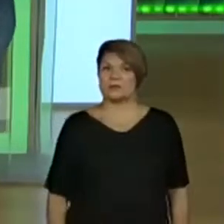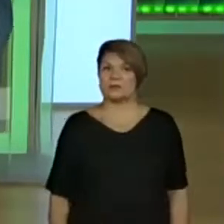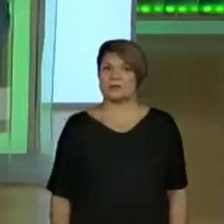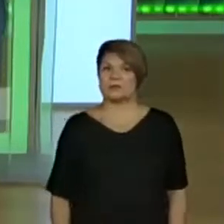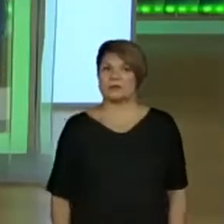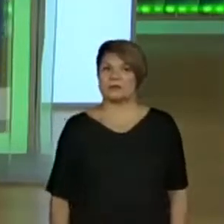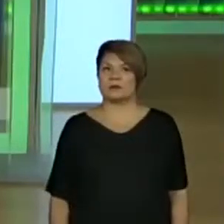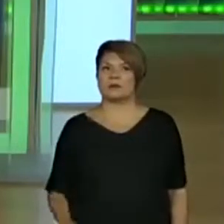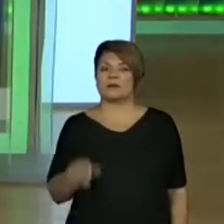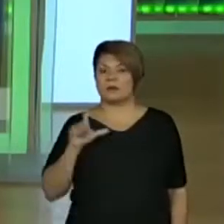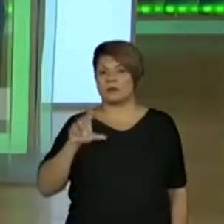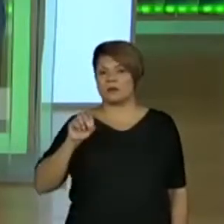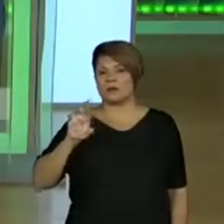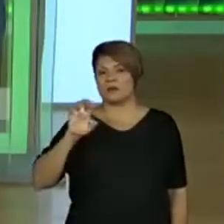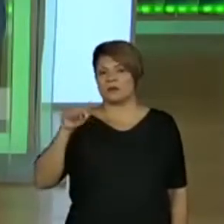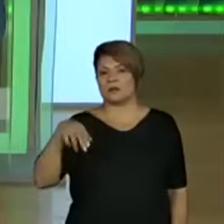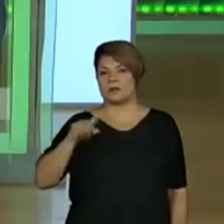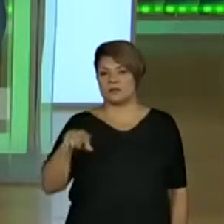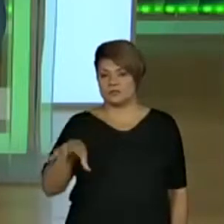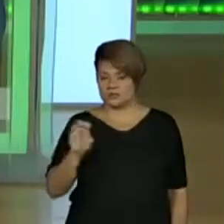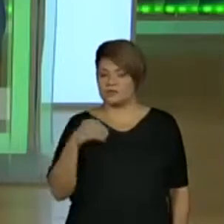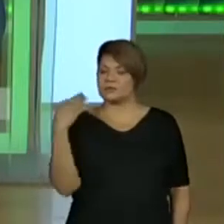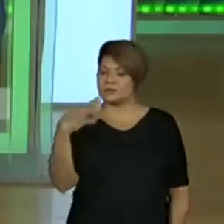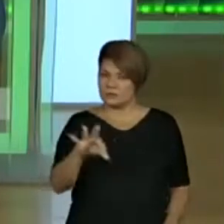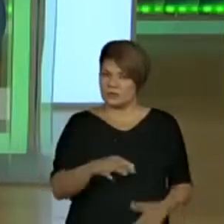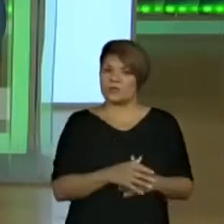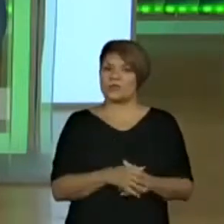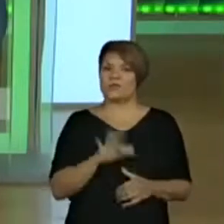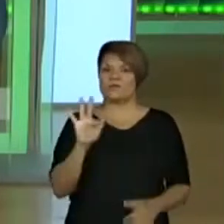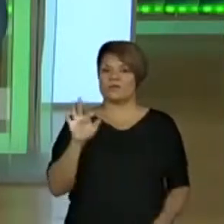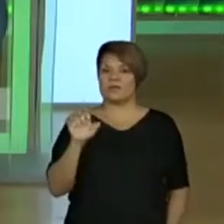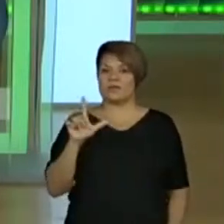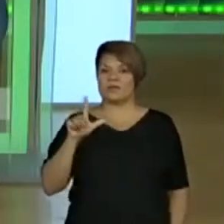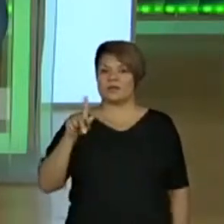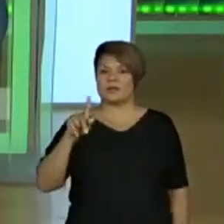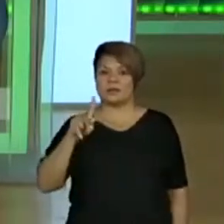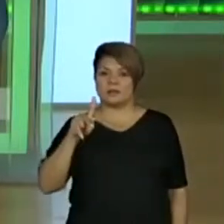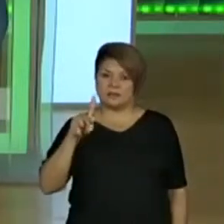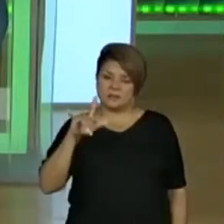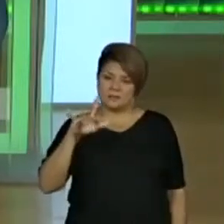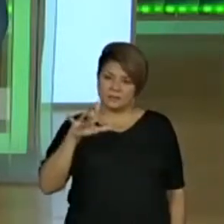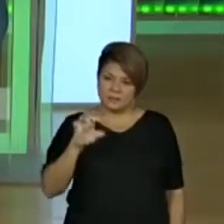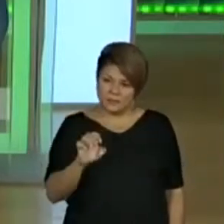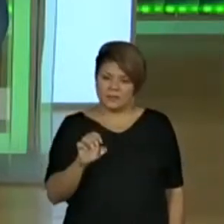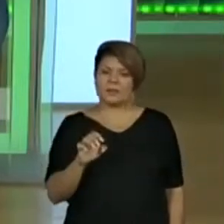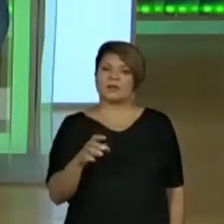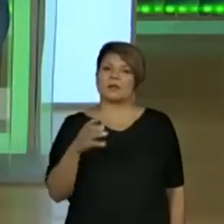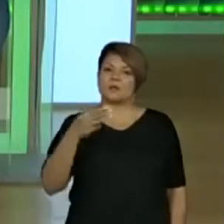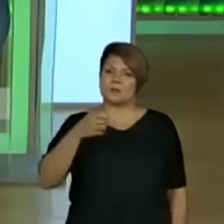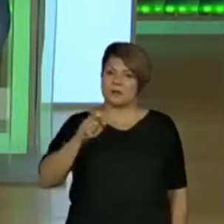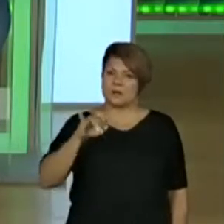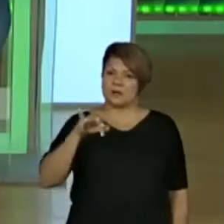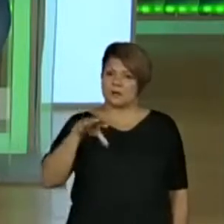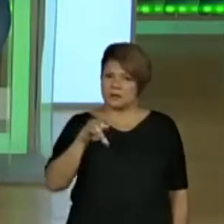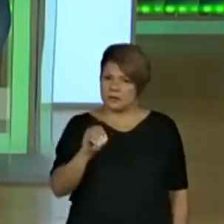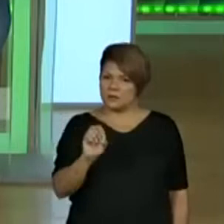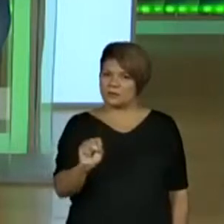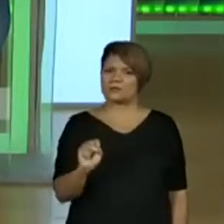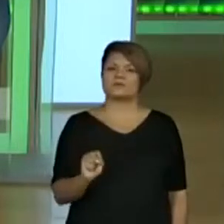O Lourenço acertou. O Felipe acertou. O Marcos acertou. Muito bem.